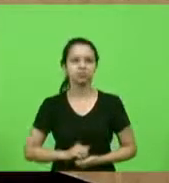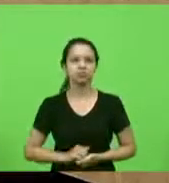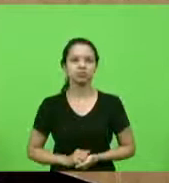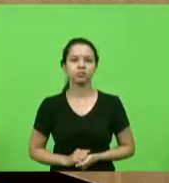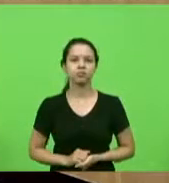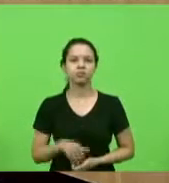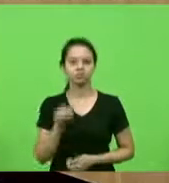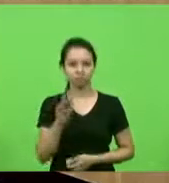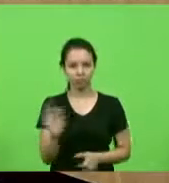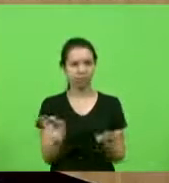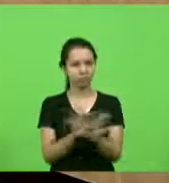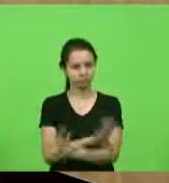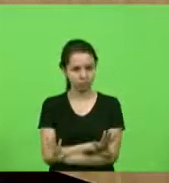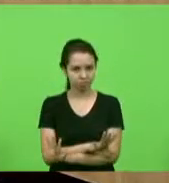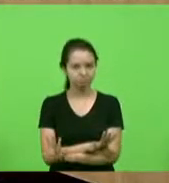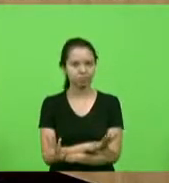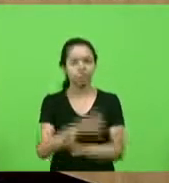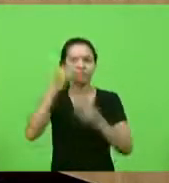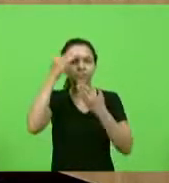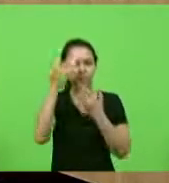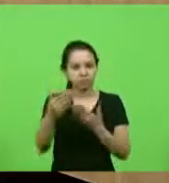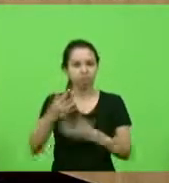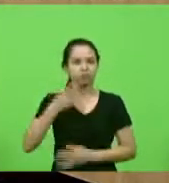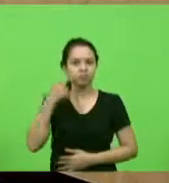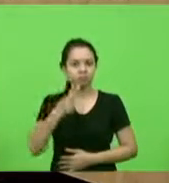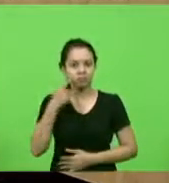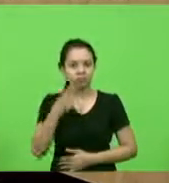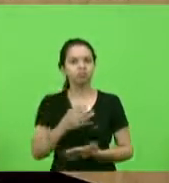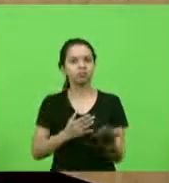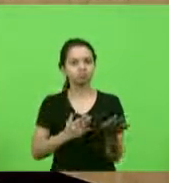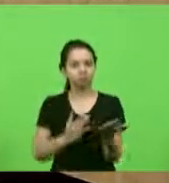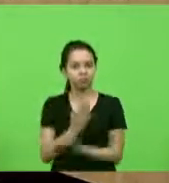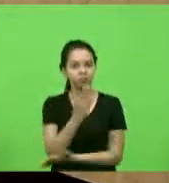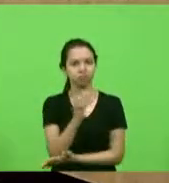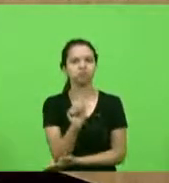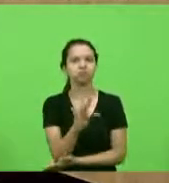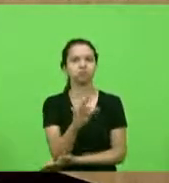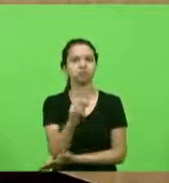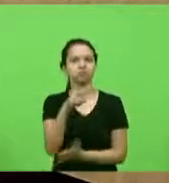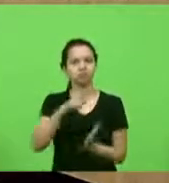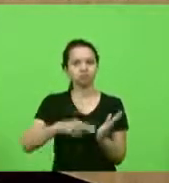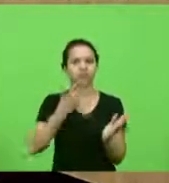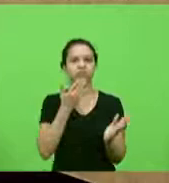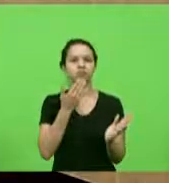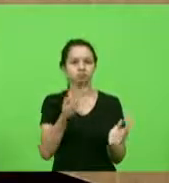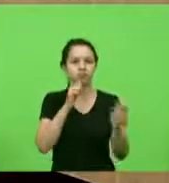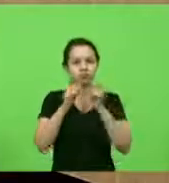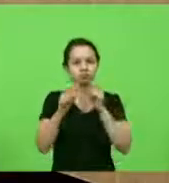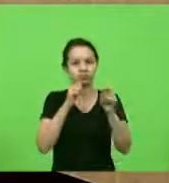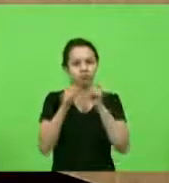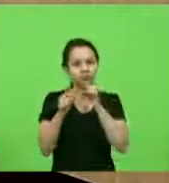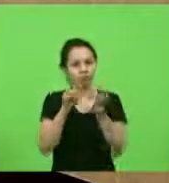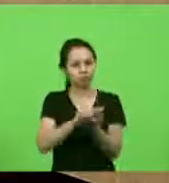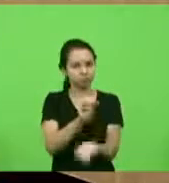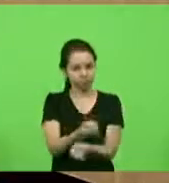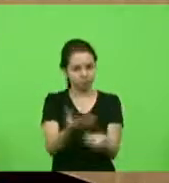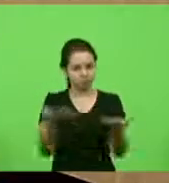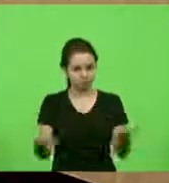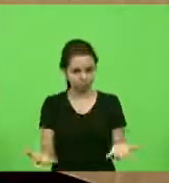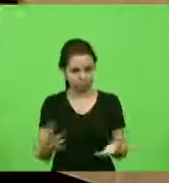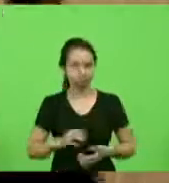esta ata, senhor presidente. Obrigado, deputado. Dou por aprovada a ata que acaba de ser lida. Peço assessoria para que proceda à distribuição do